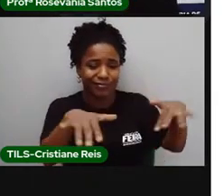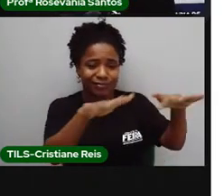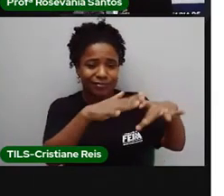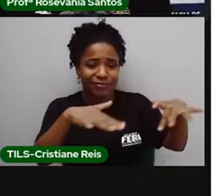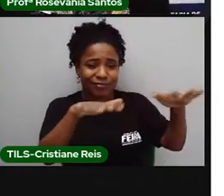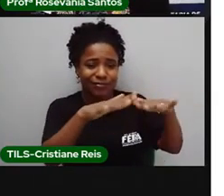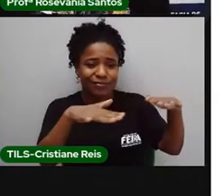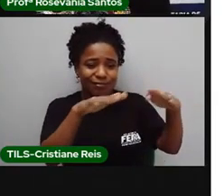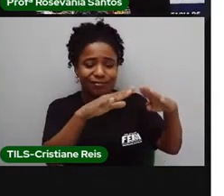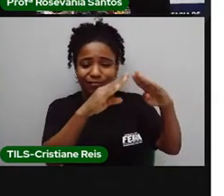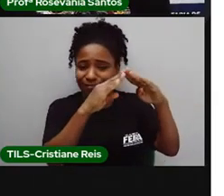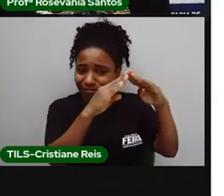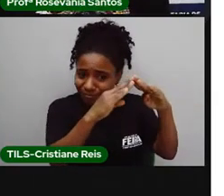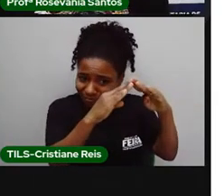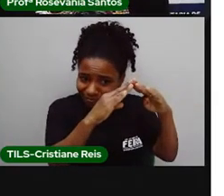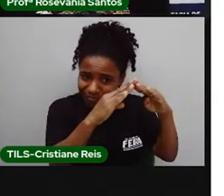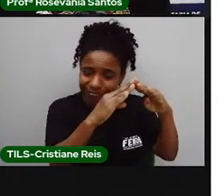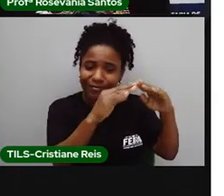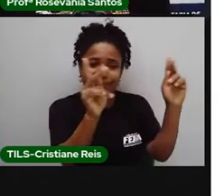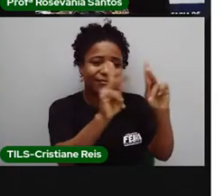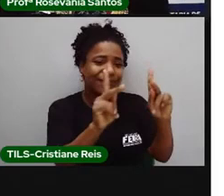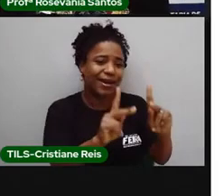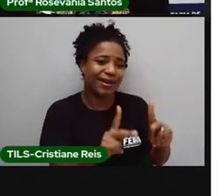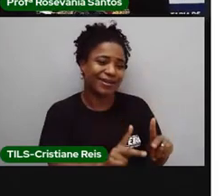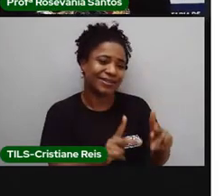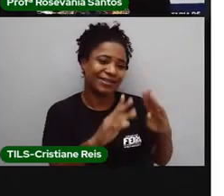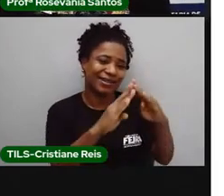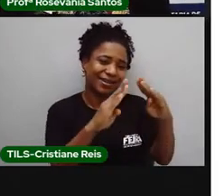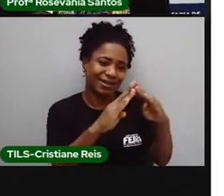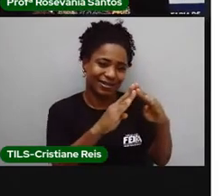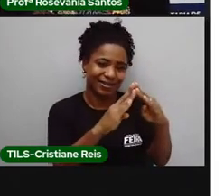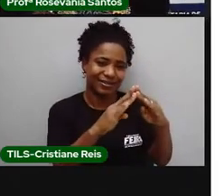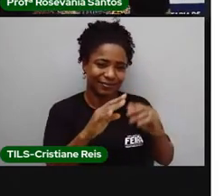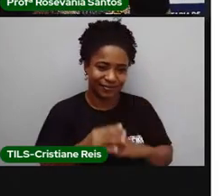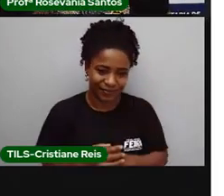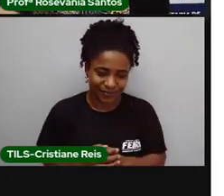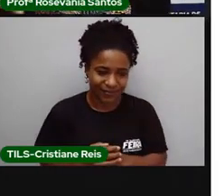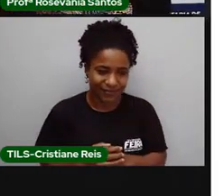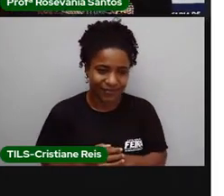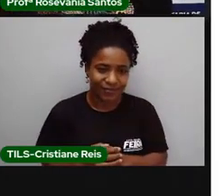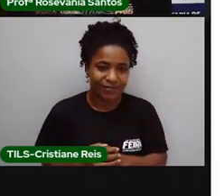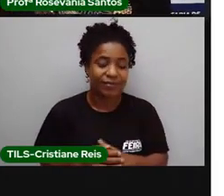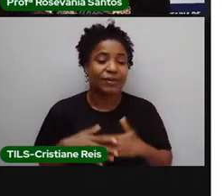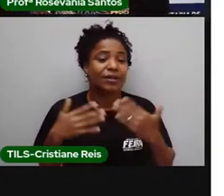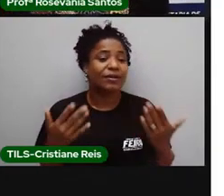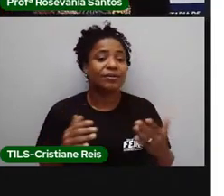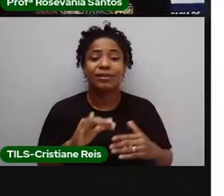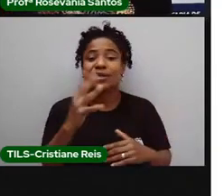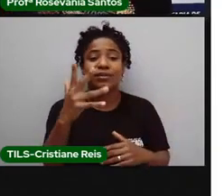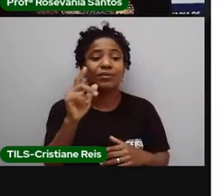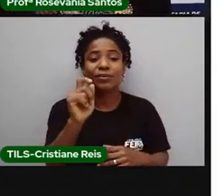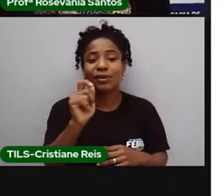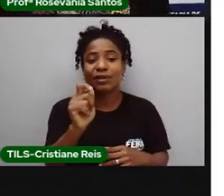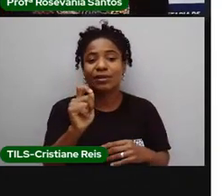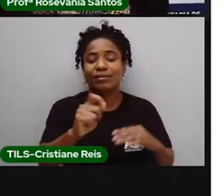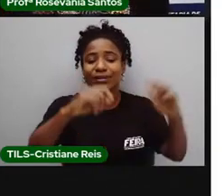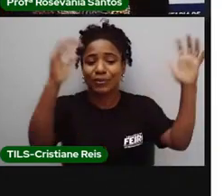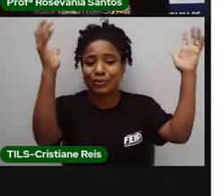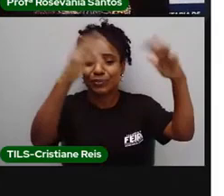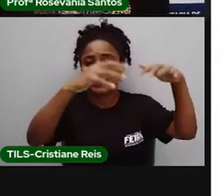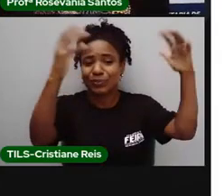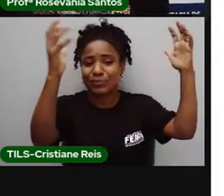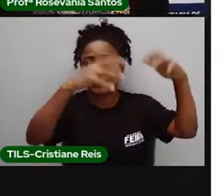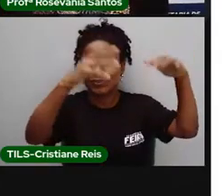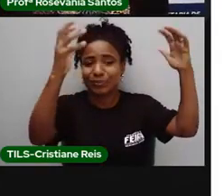lugar de, digamos assim, de paz, é o seu pedaço, como a diz na gíria. E aí, infelizmente, as chuvas, porque